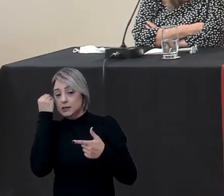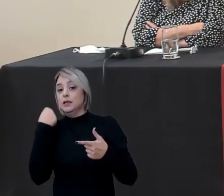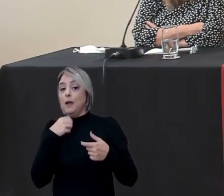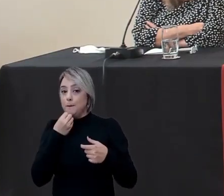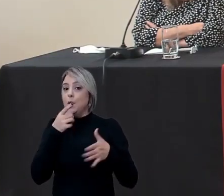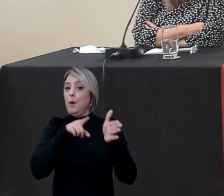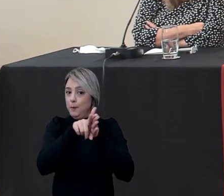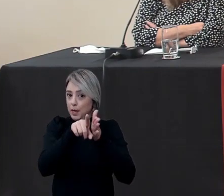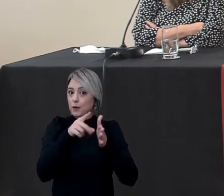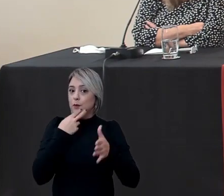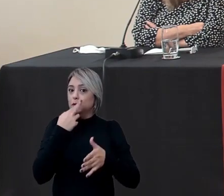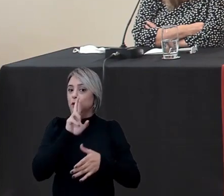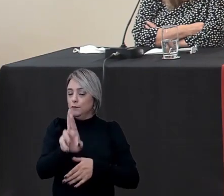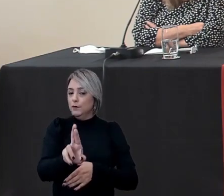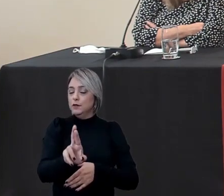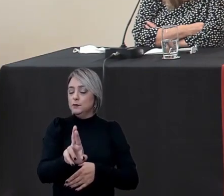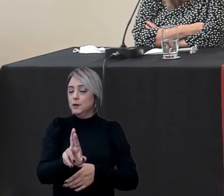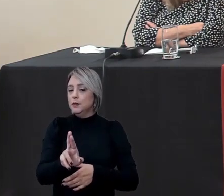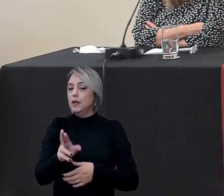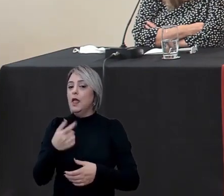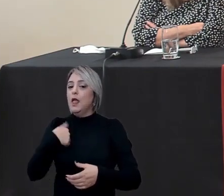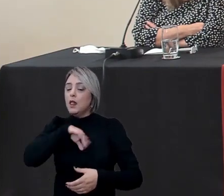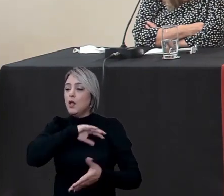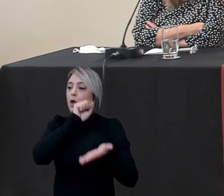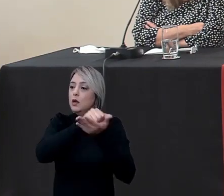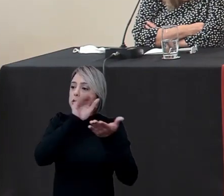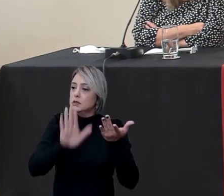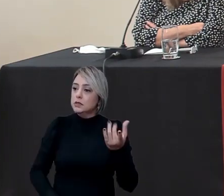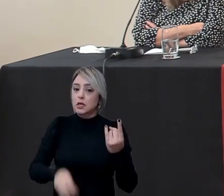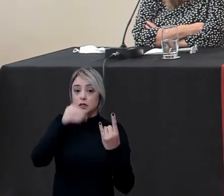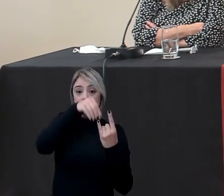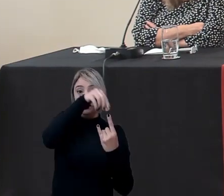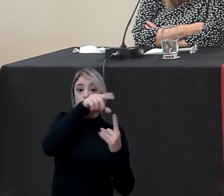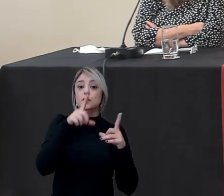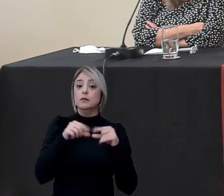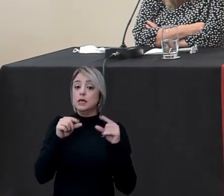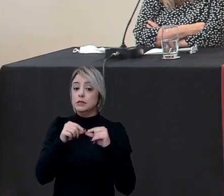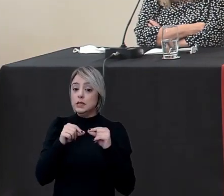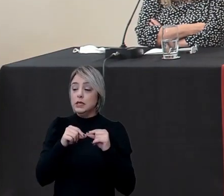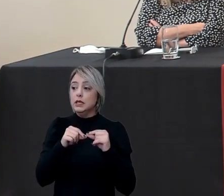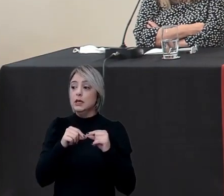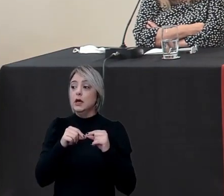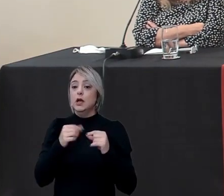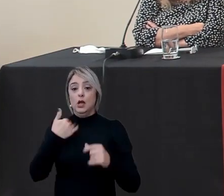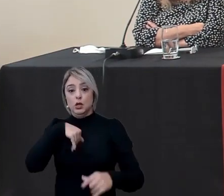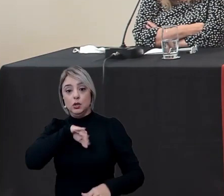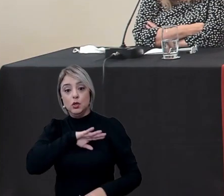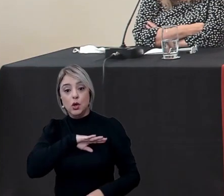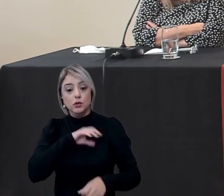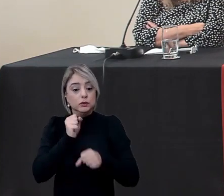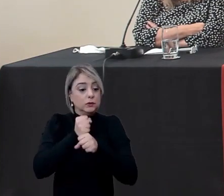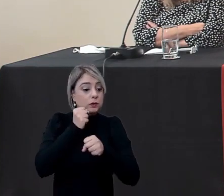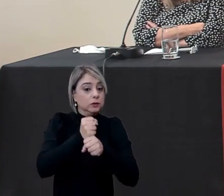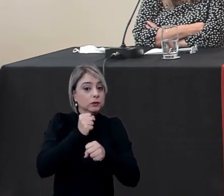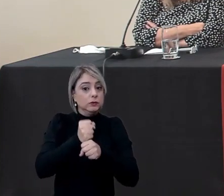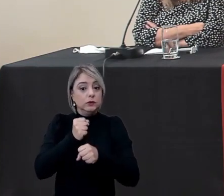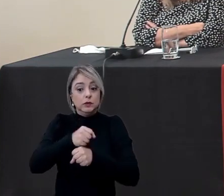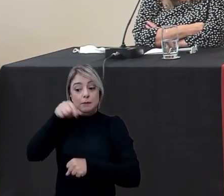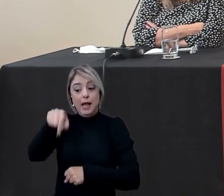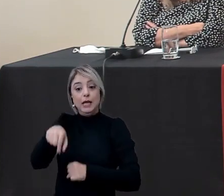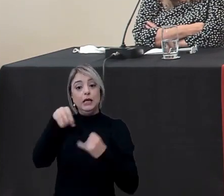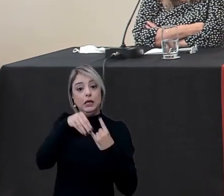para que eu possa resgatar as nossas ações daqui da Fiocruz Brasília então nós construímos